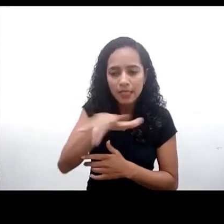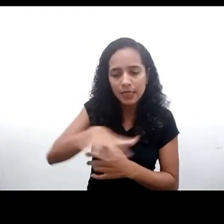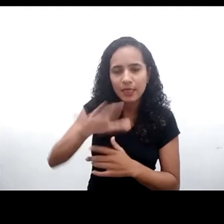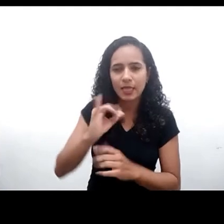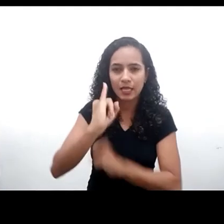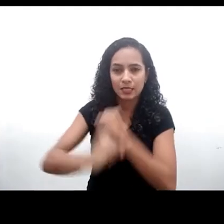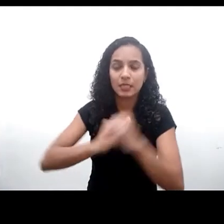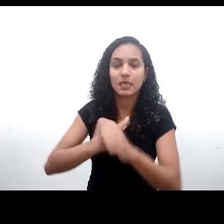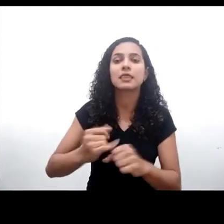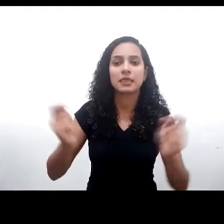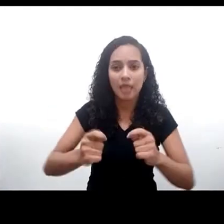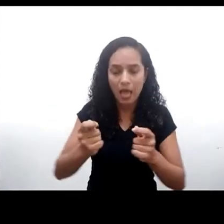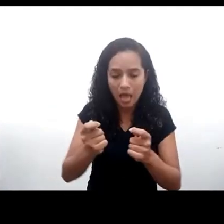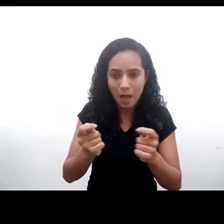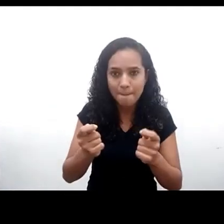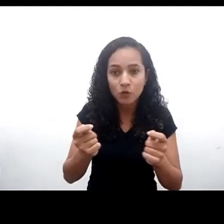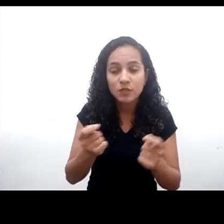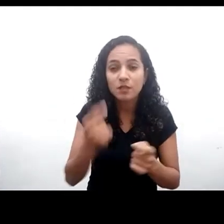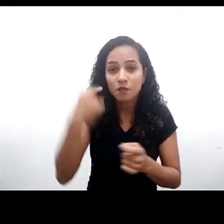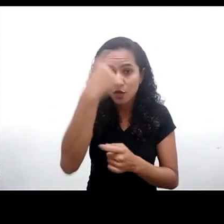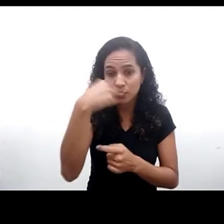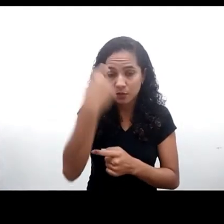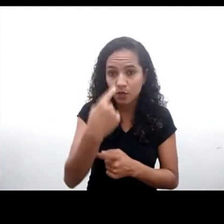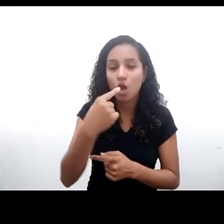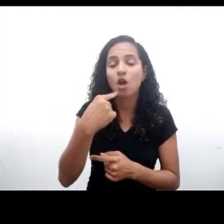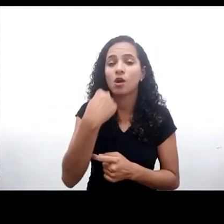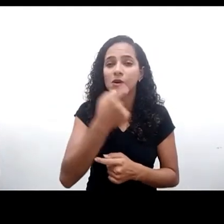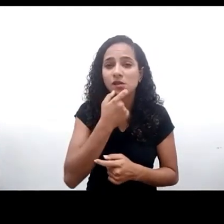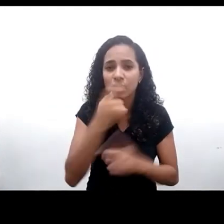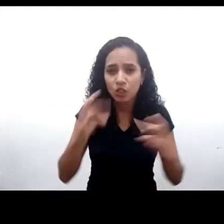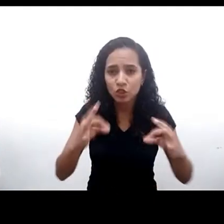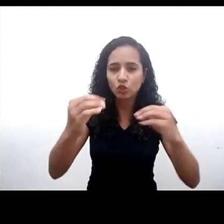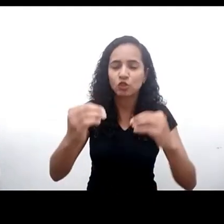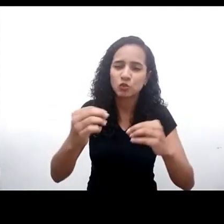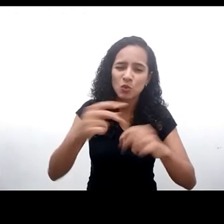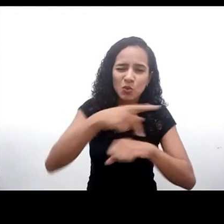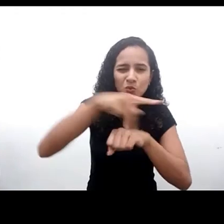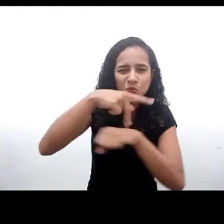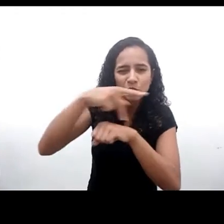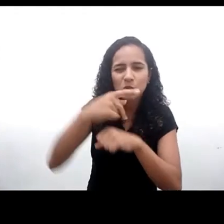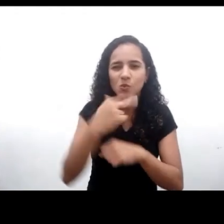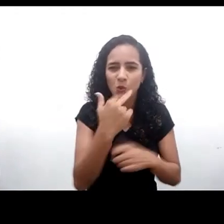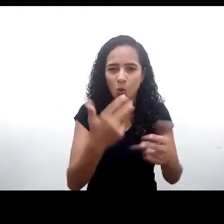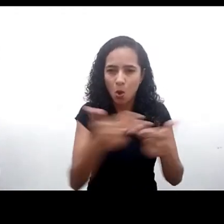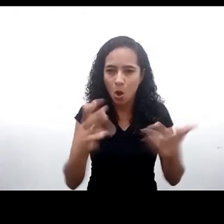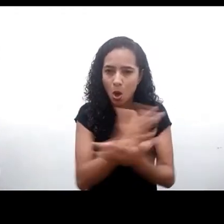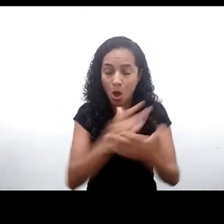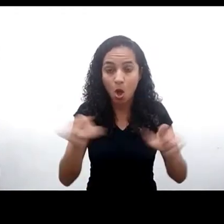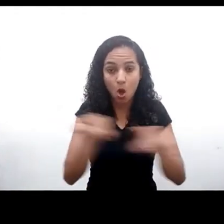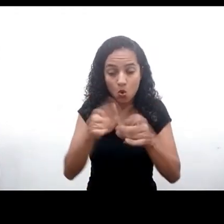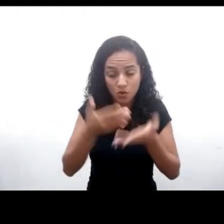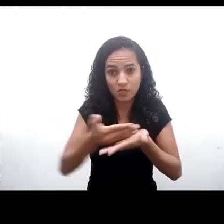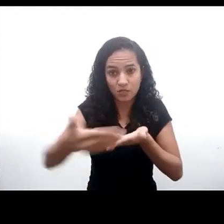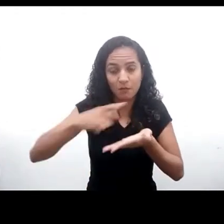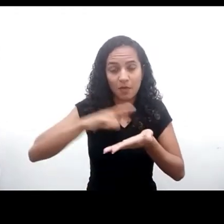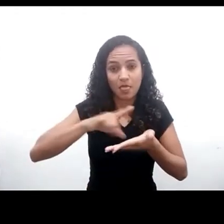espanhol, em inglês e em todos os idiomas oficiais da ONU. A partir de hoje está disponível também uma versão em português no site